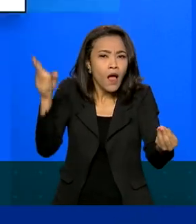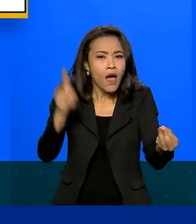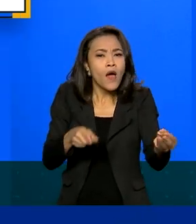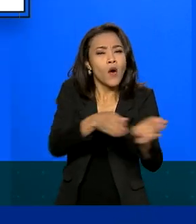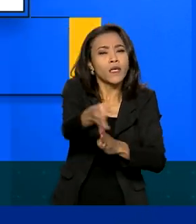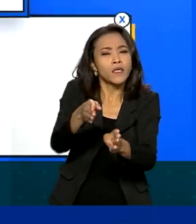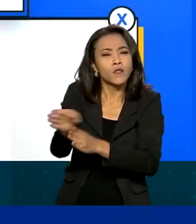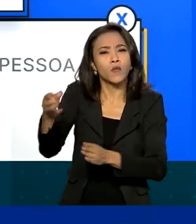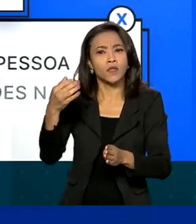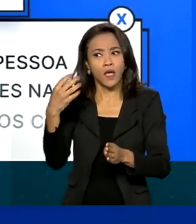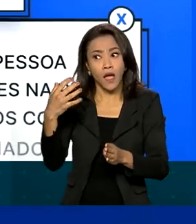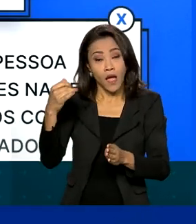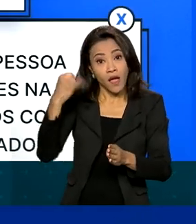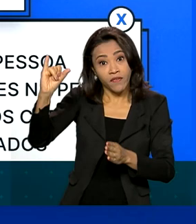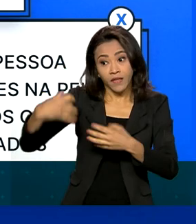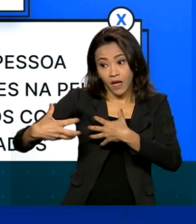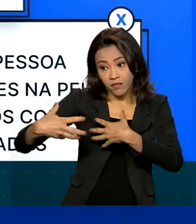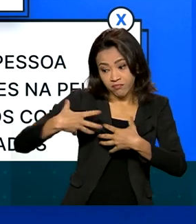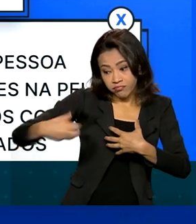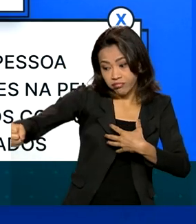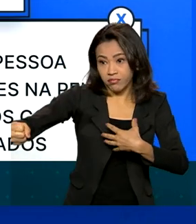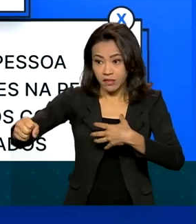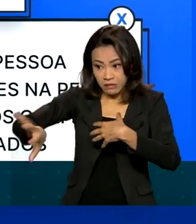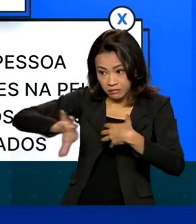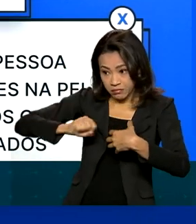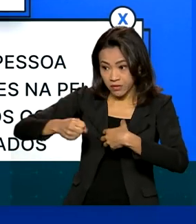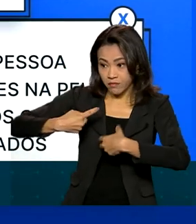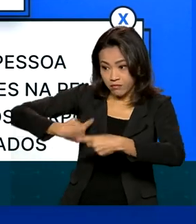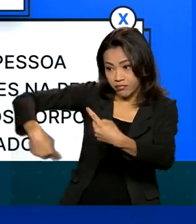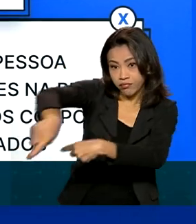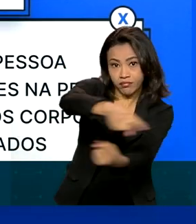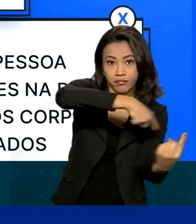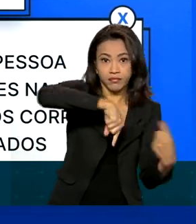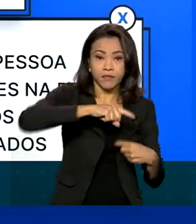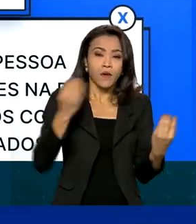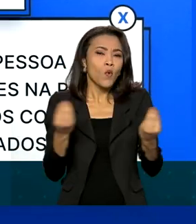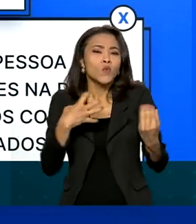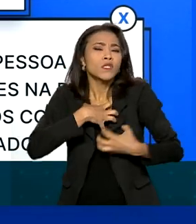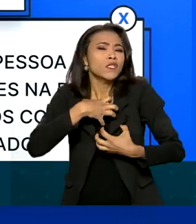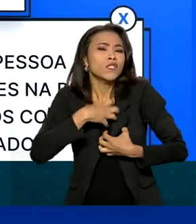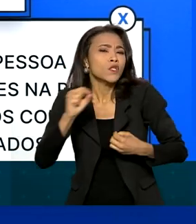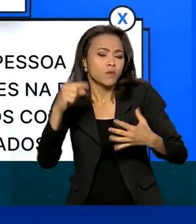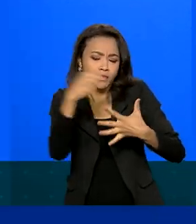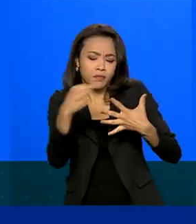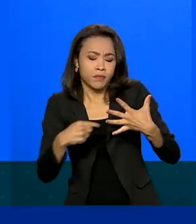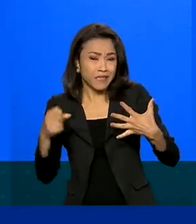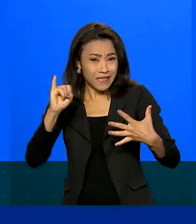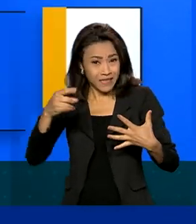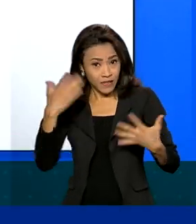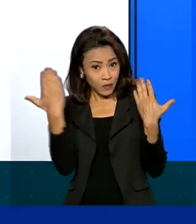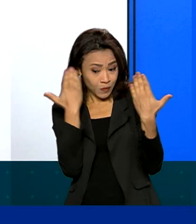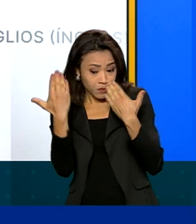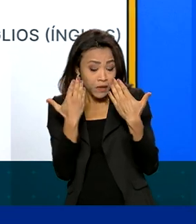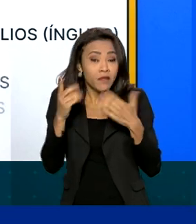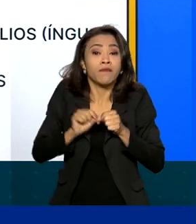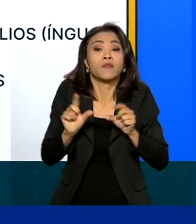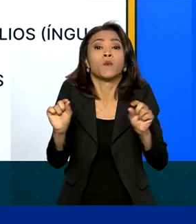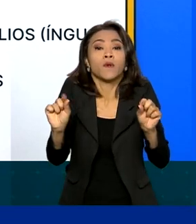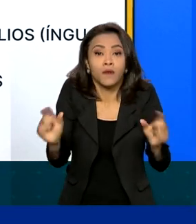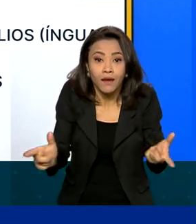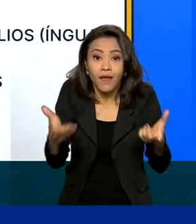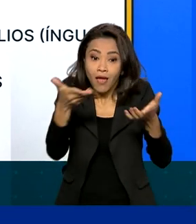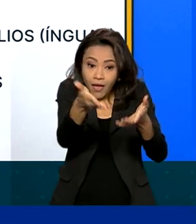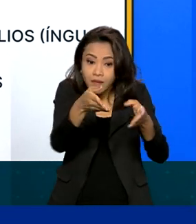como evitar o contágio, informações que explicam os sintomas e o que fazer em caso de suspeita. O conceito da